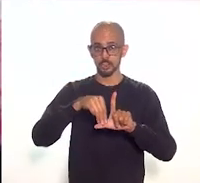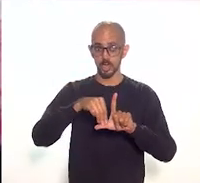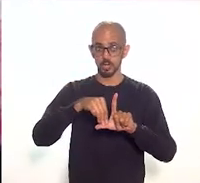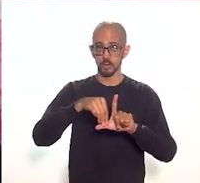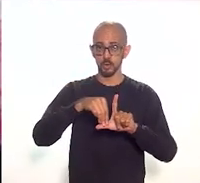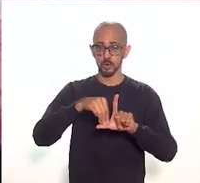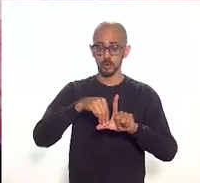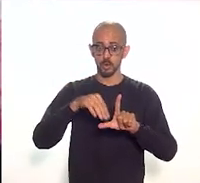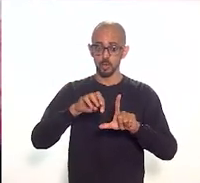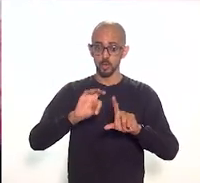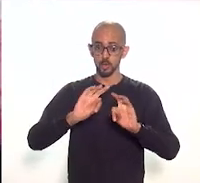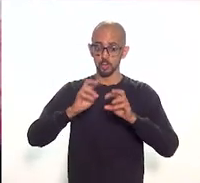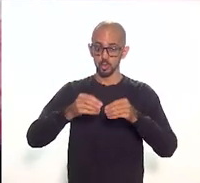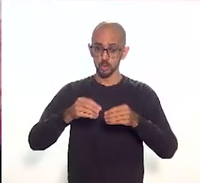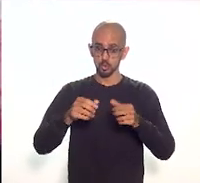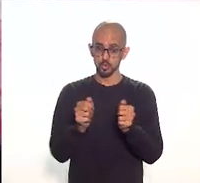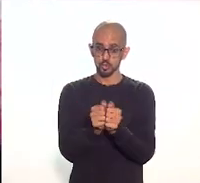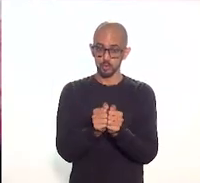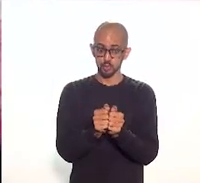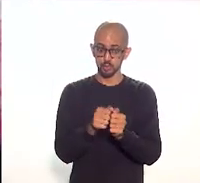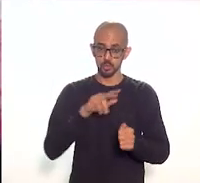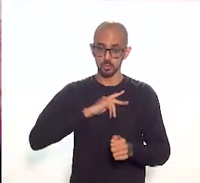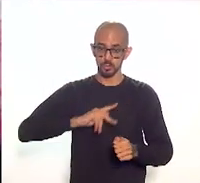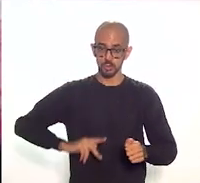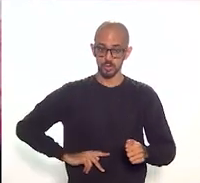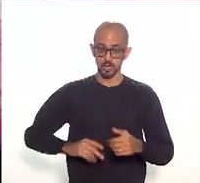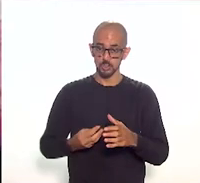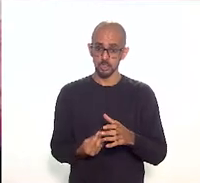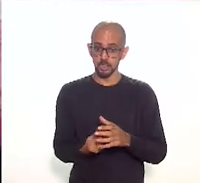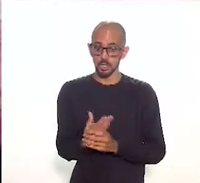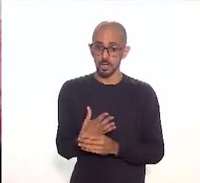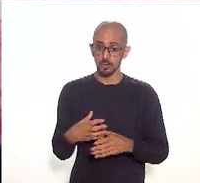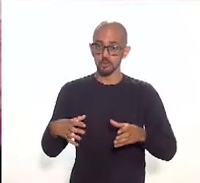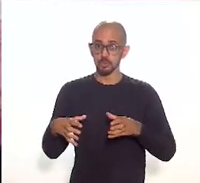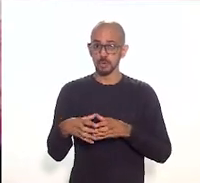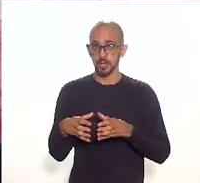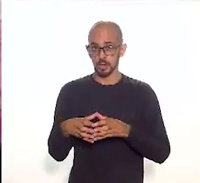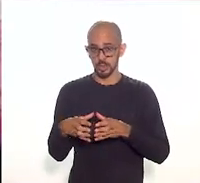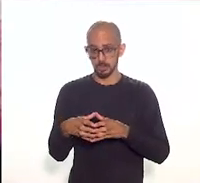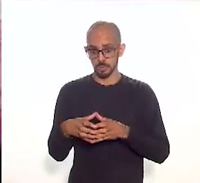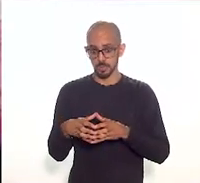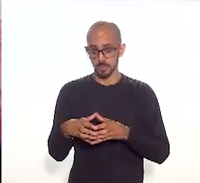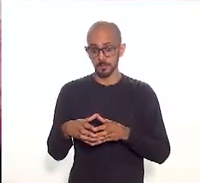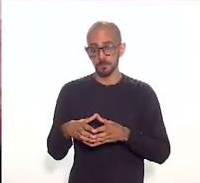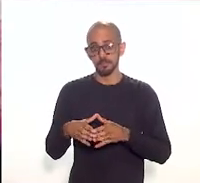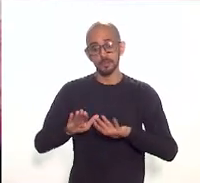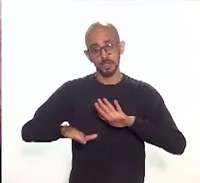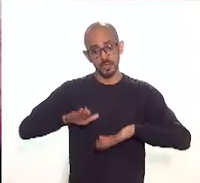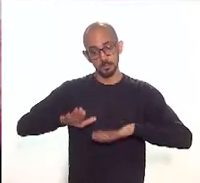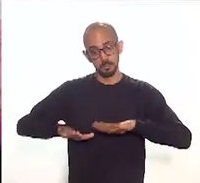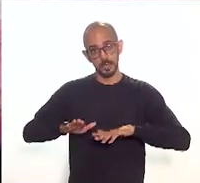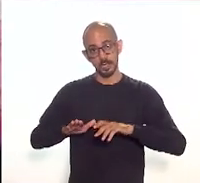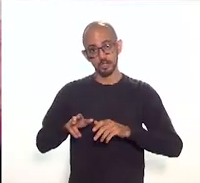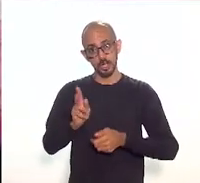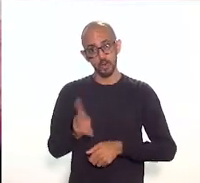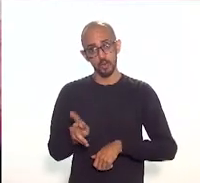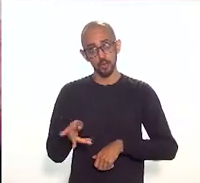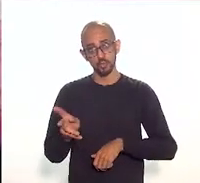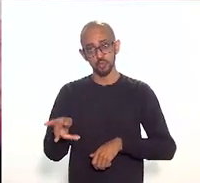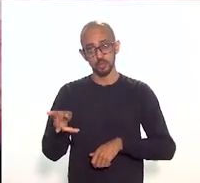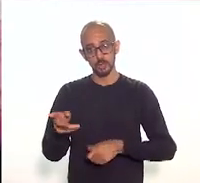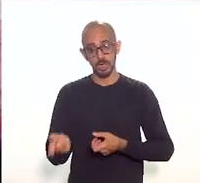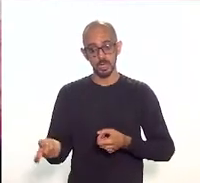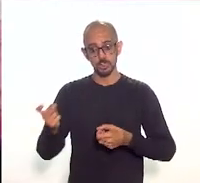instituições formais e informais existentes no Capete e a Adversência, e pretende dar continuidade a essas parcerias de modo livre e